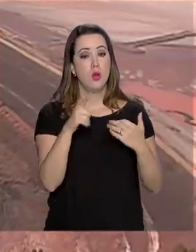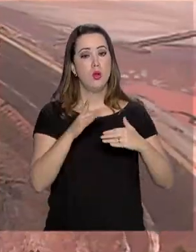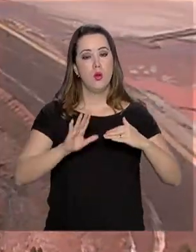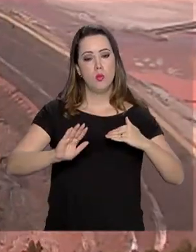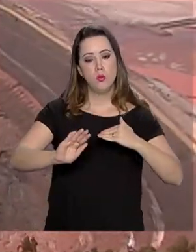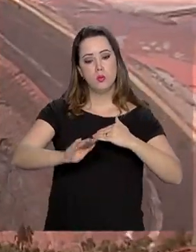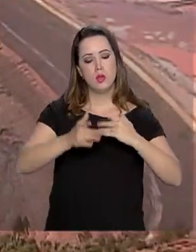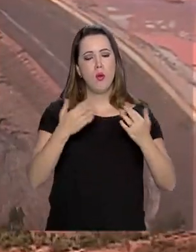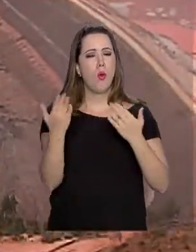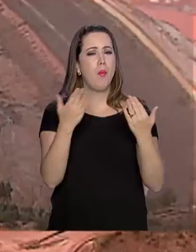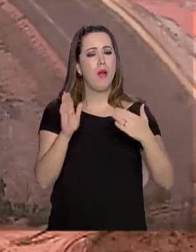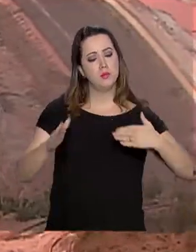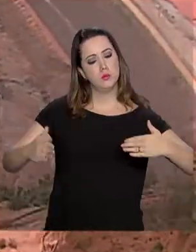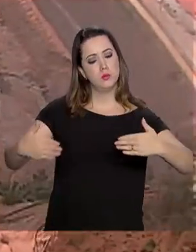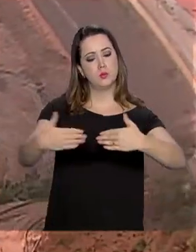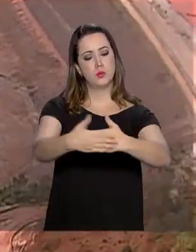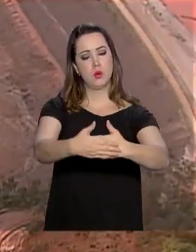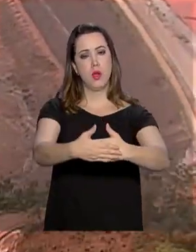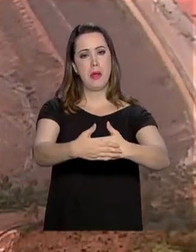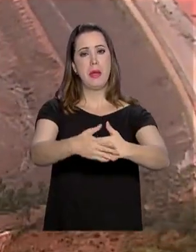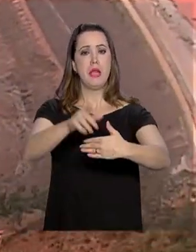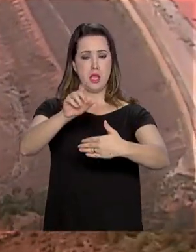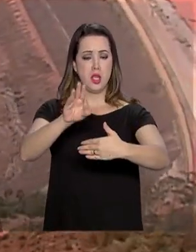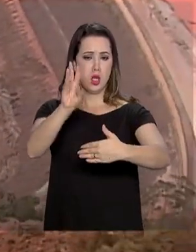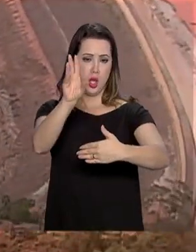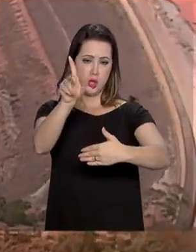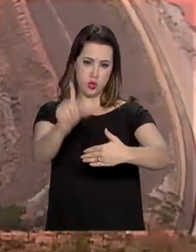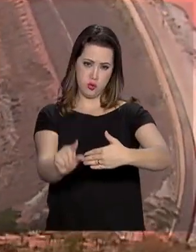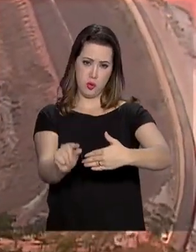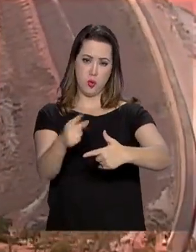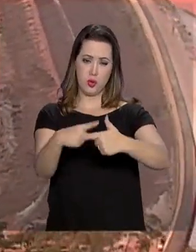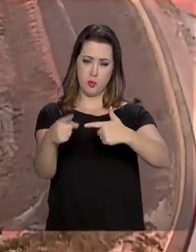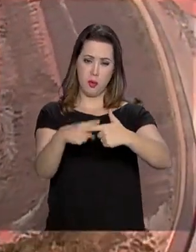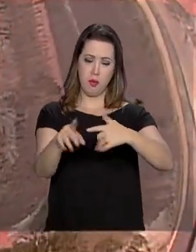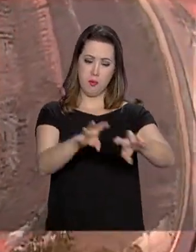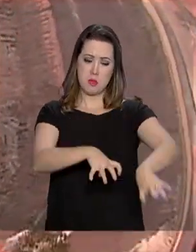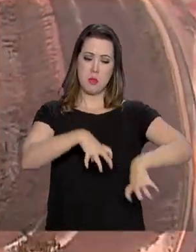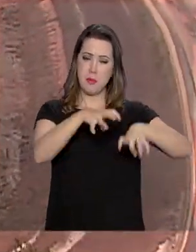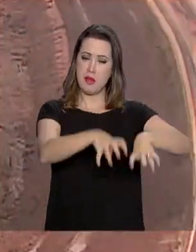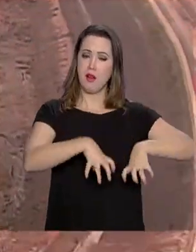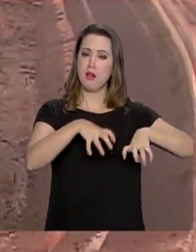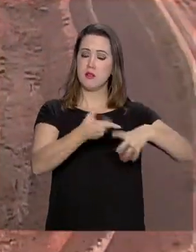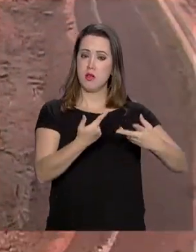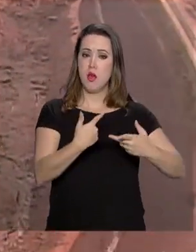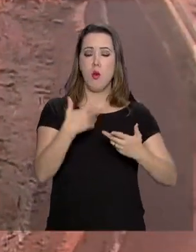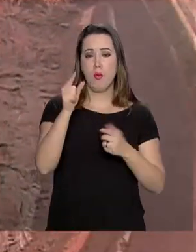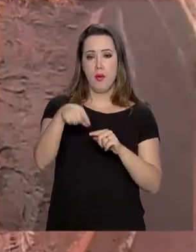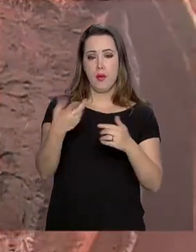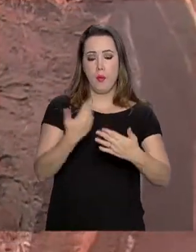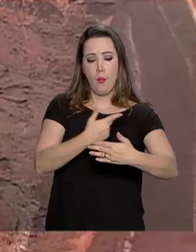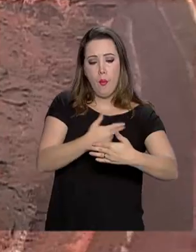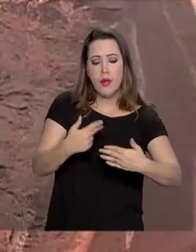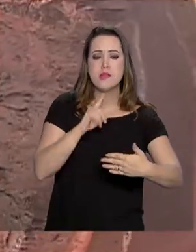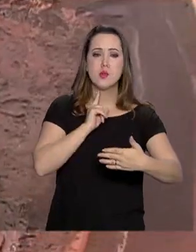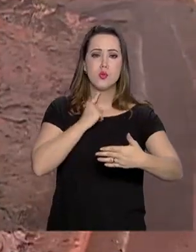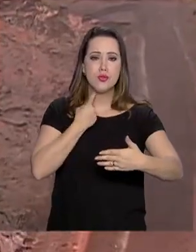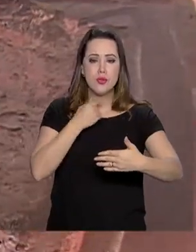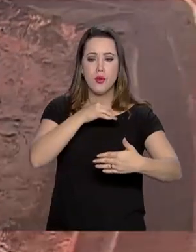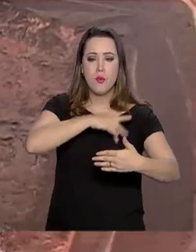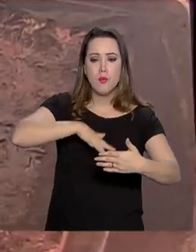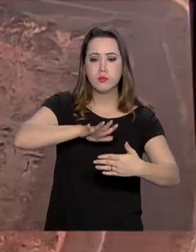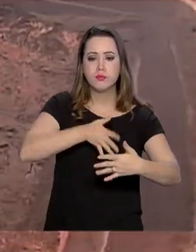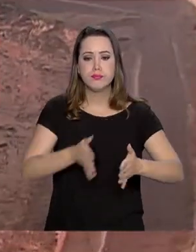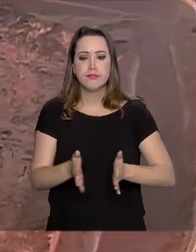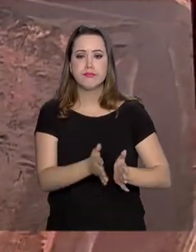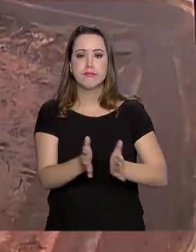é uma estrutura usada para diminuir os impactos da mineração. Serve para evitar que minérios ou resíduos sigam